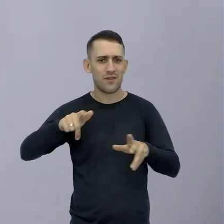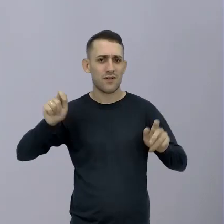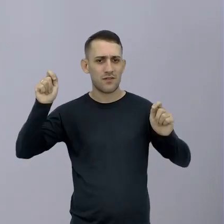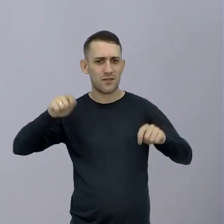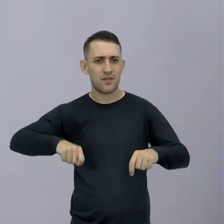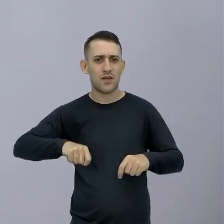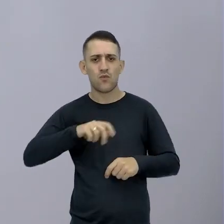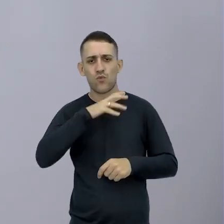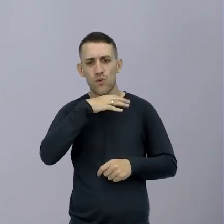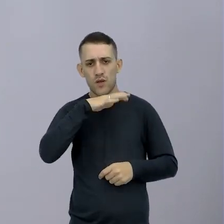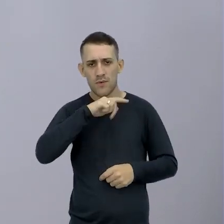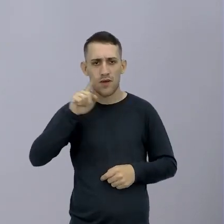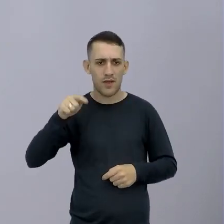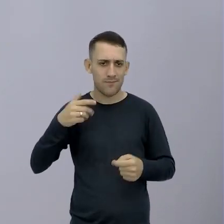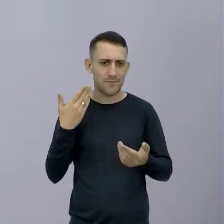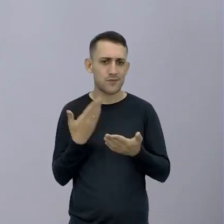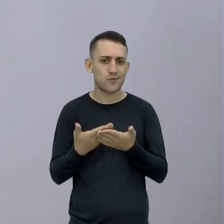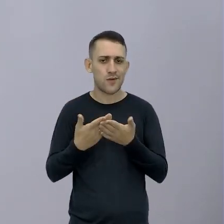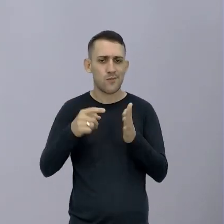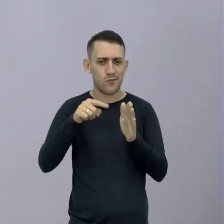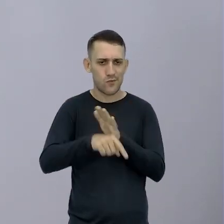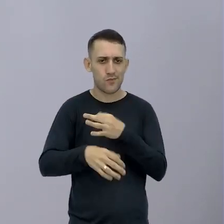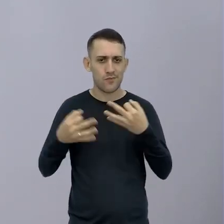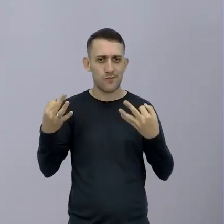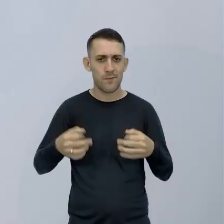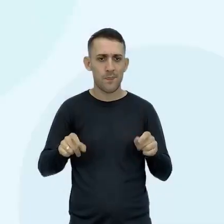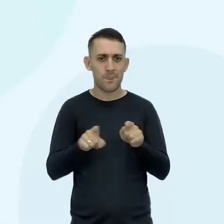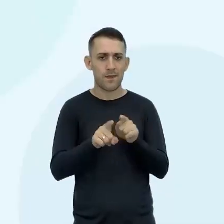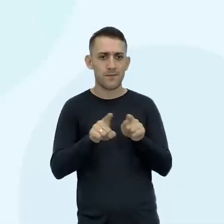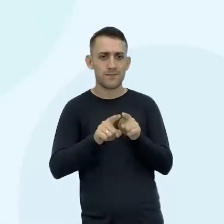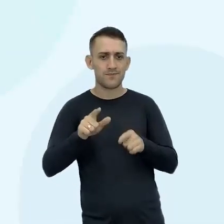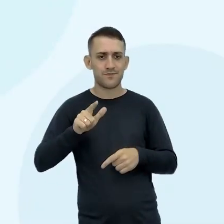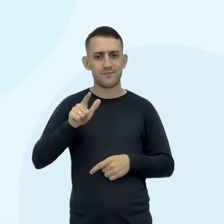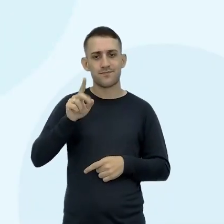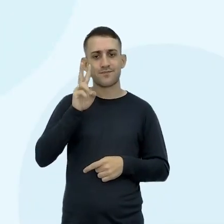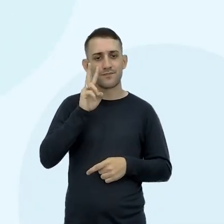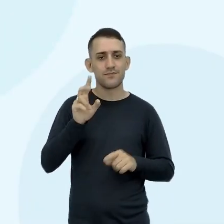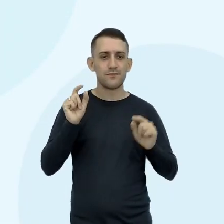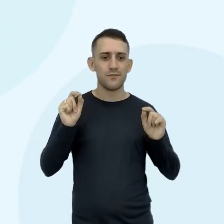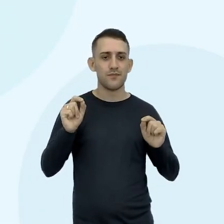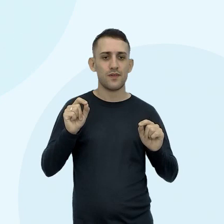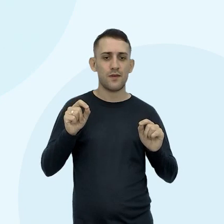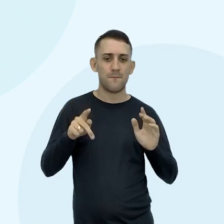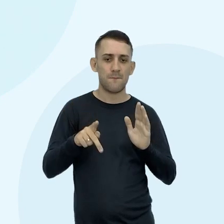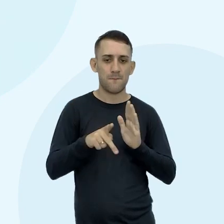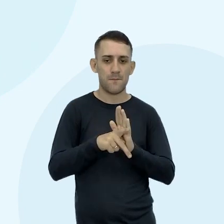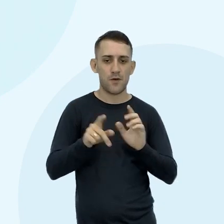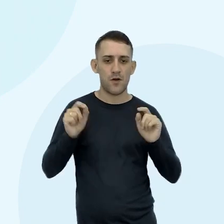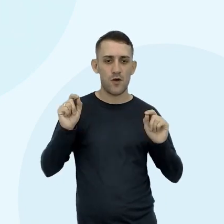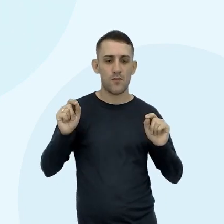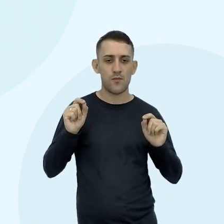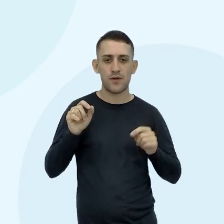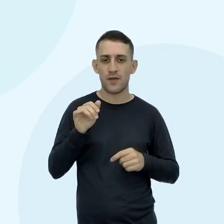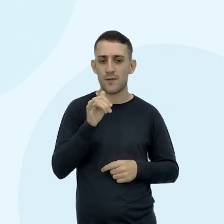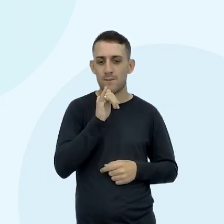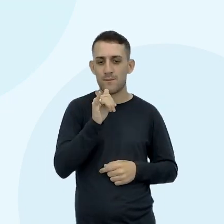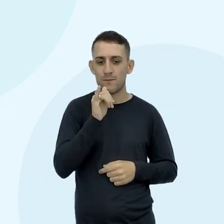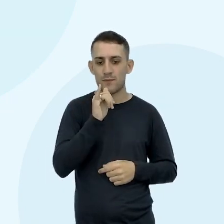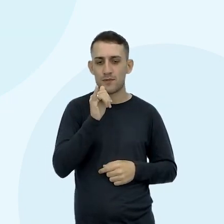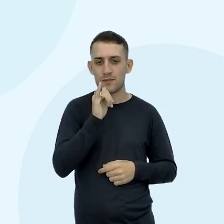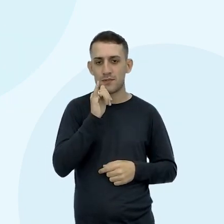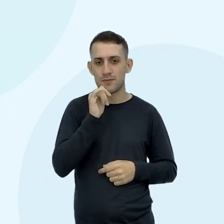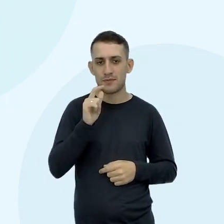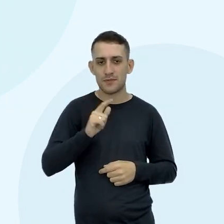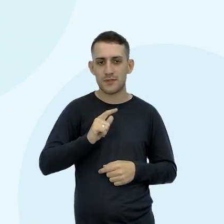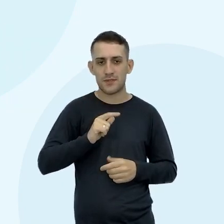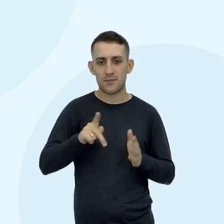esse animalzinho Aí ele é bem estudado Também vimos ali Uma fonte hidrotermal Essa no caso Está